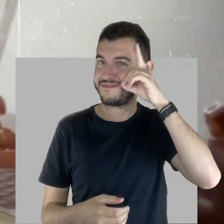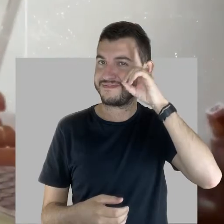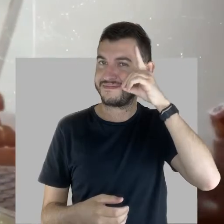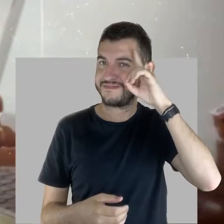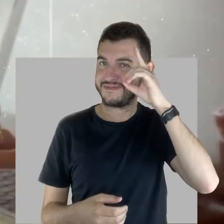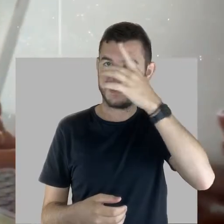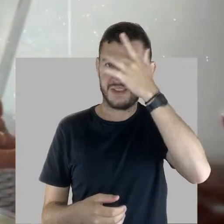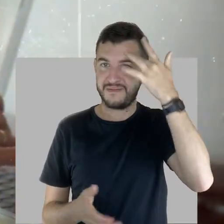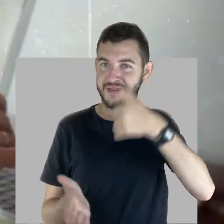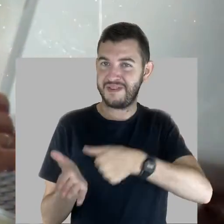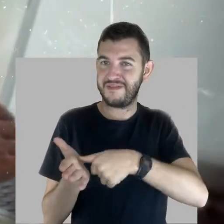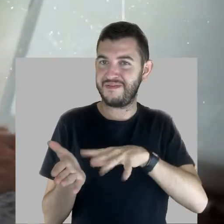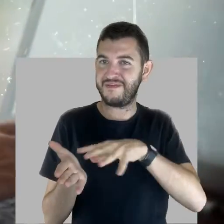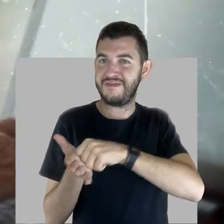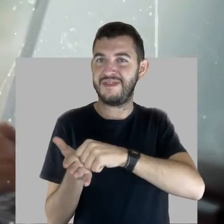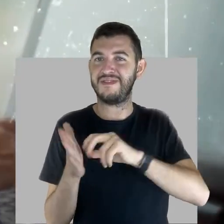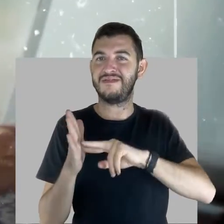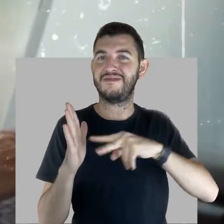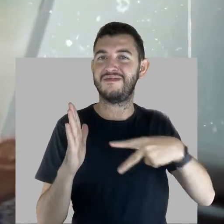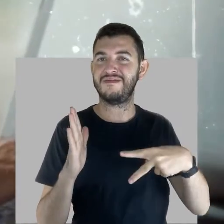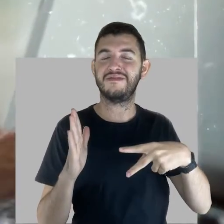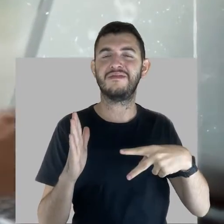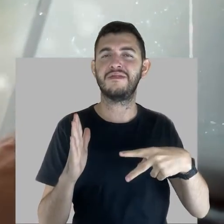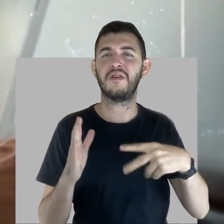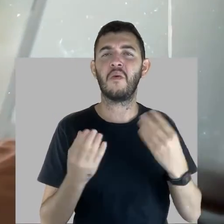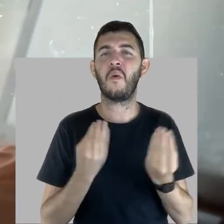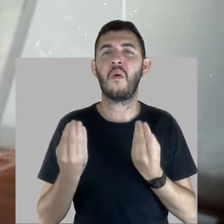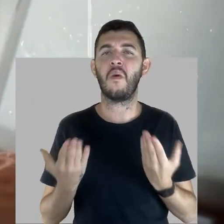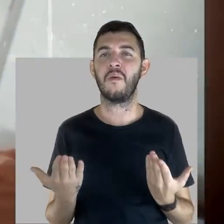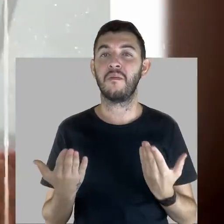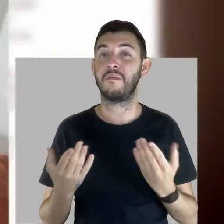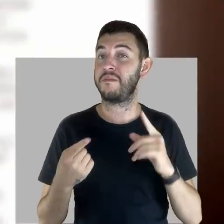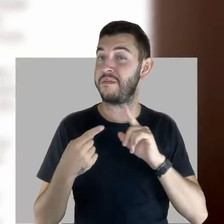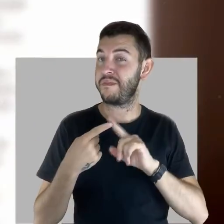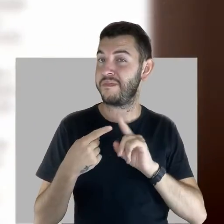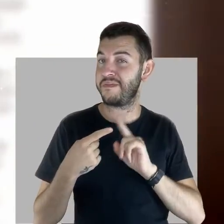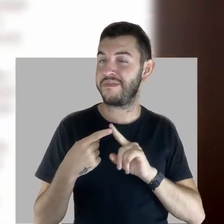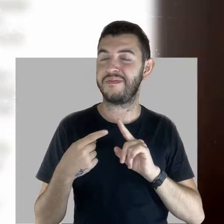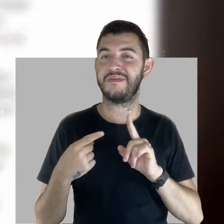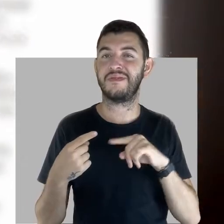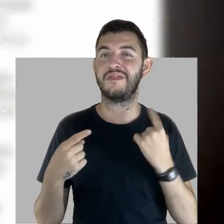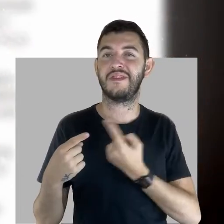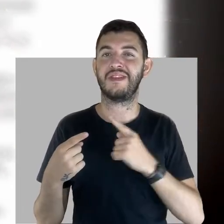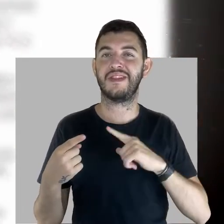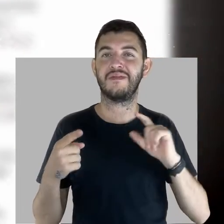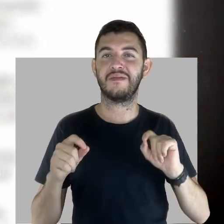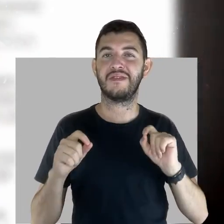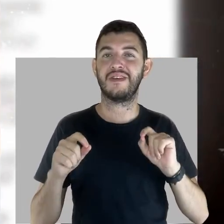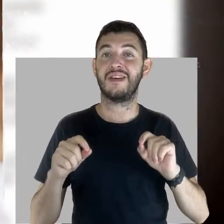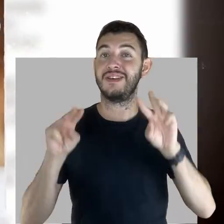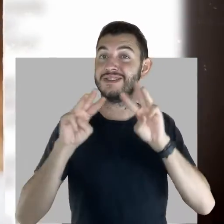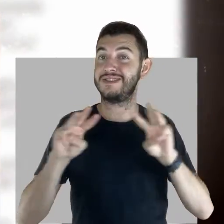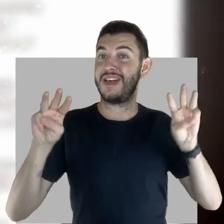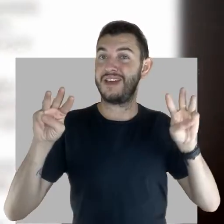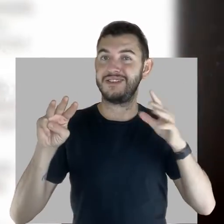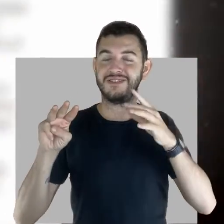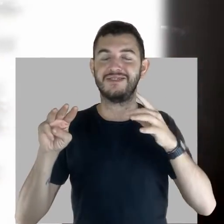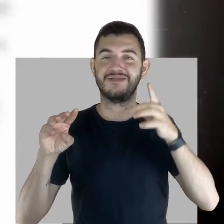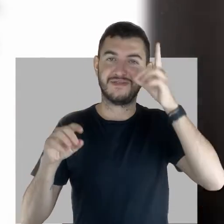presentes no dia a dia do sindicalizado, da sindicalizada como? Primeiro, nós temos